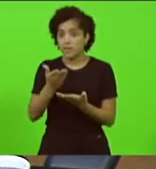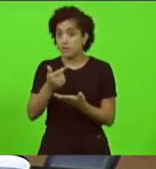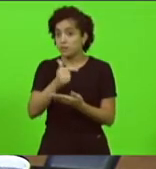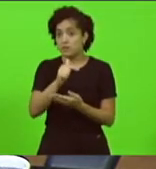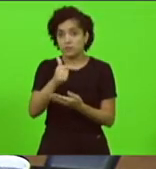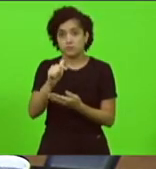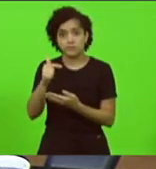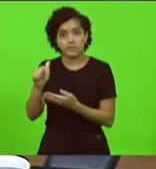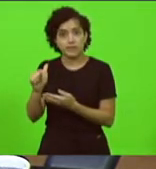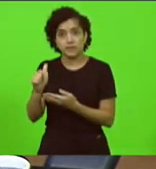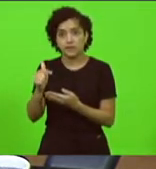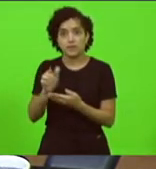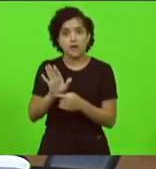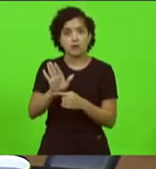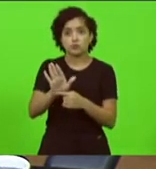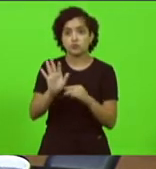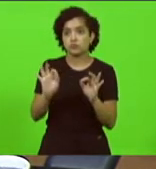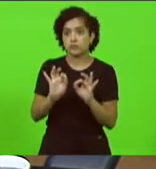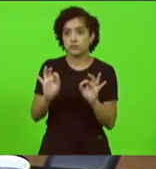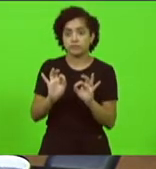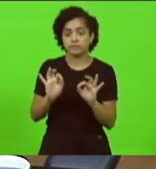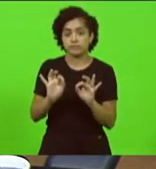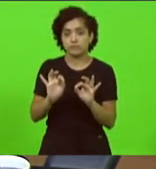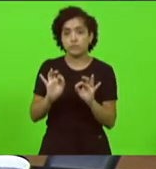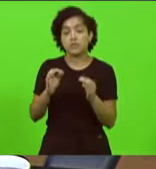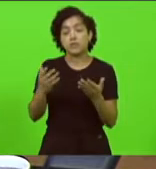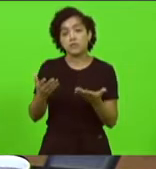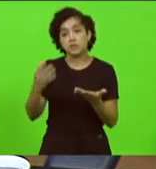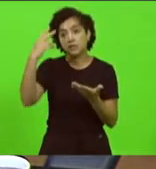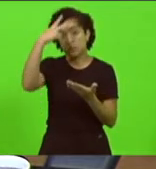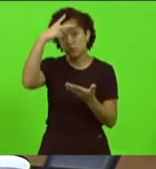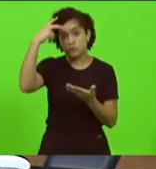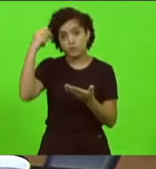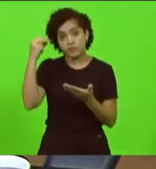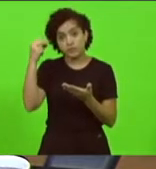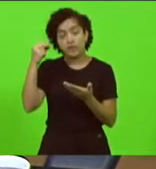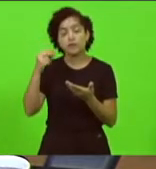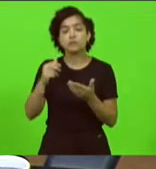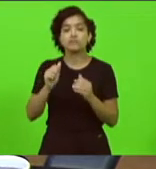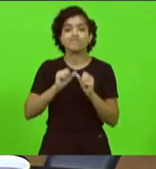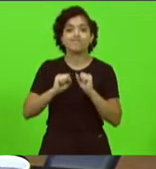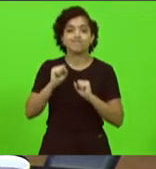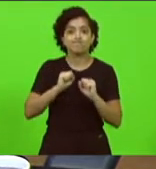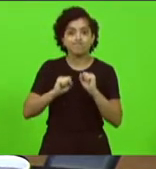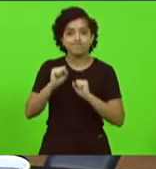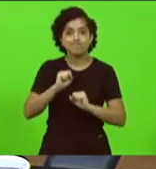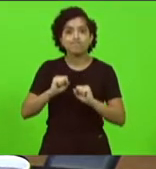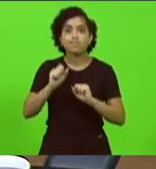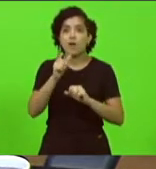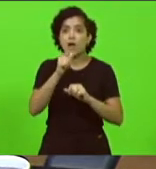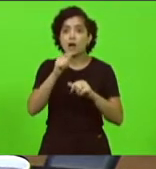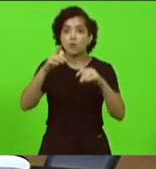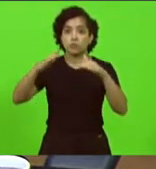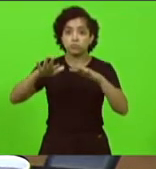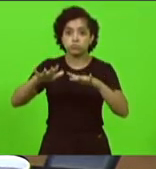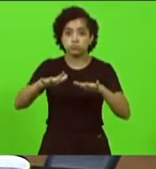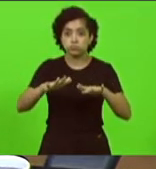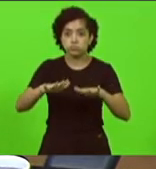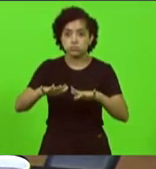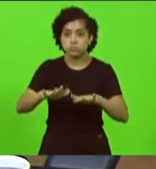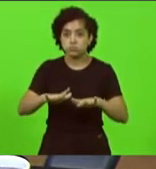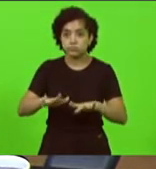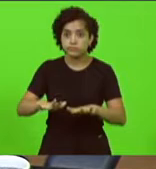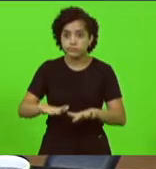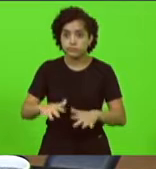tipo de socorro e os prefeitos que estão desesperados porque as águas continuam baixando os poços continuam